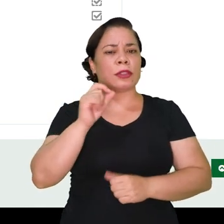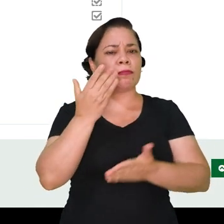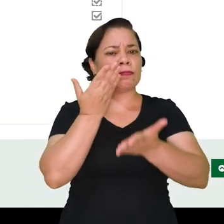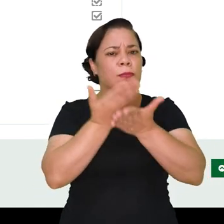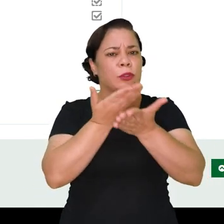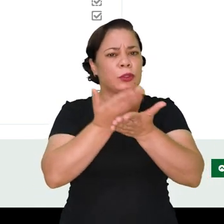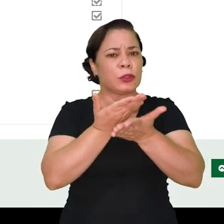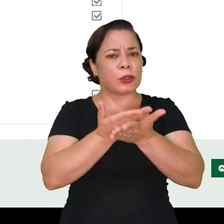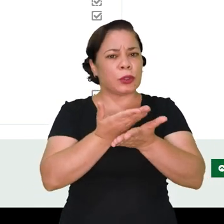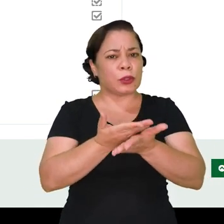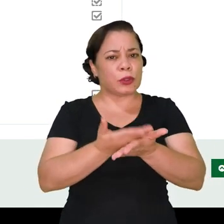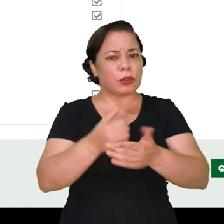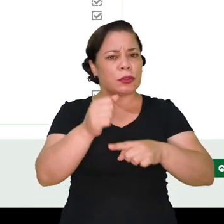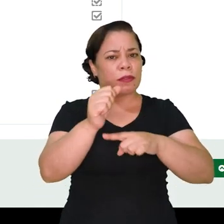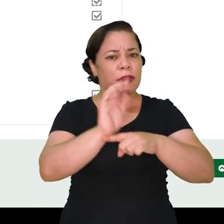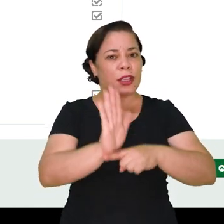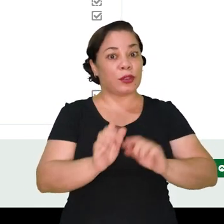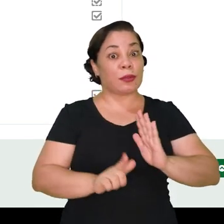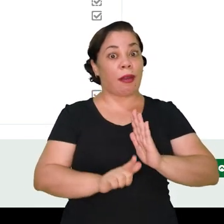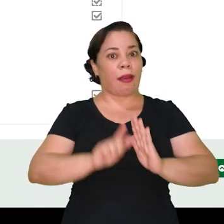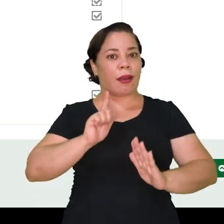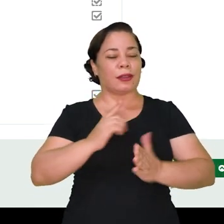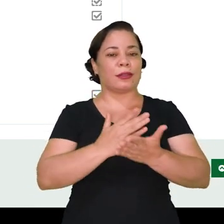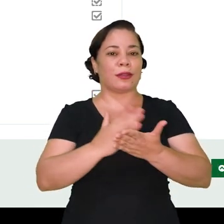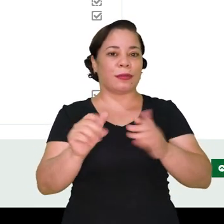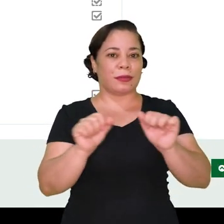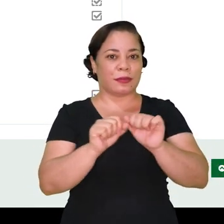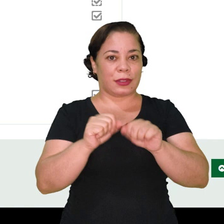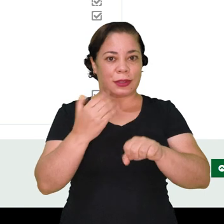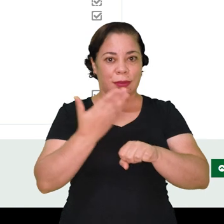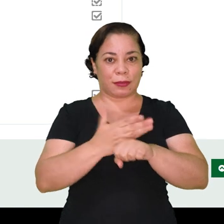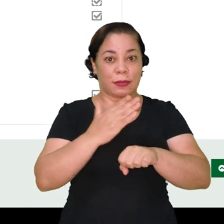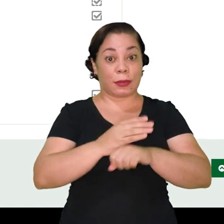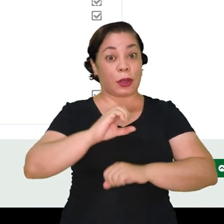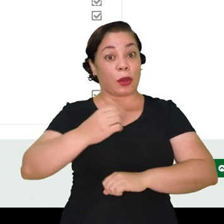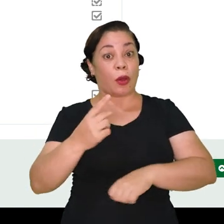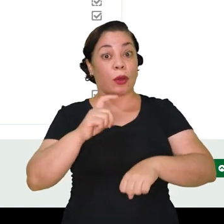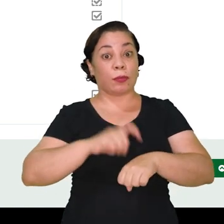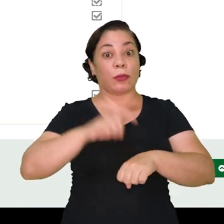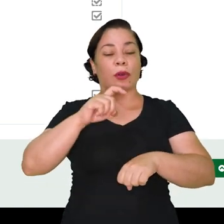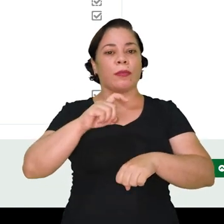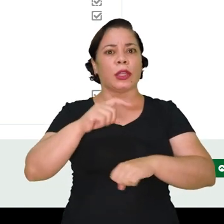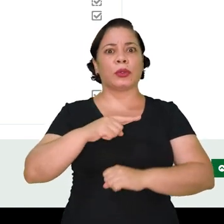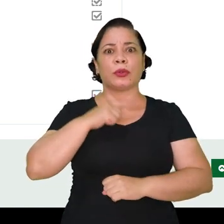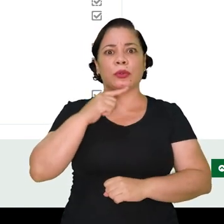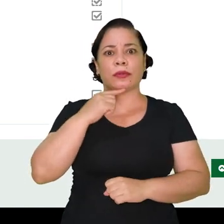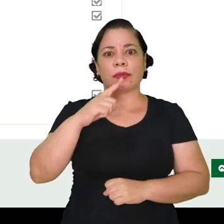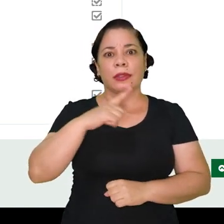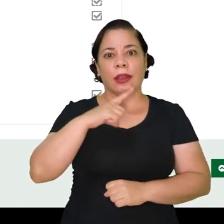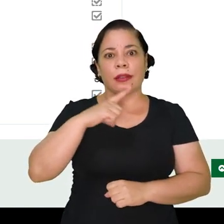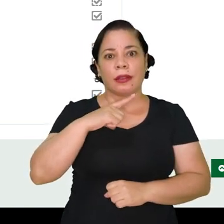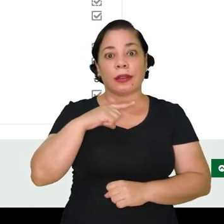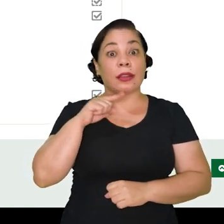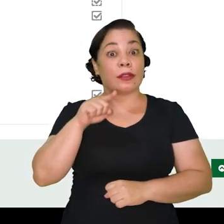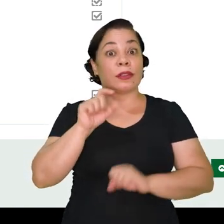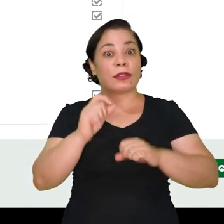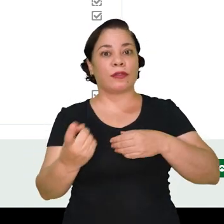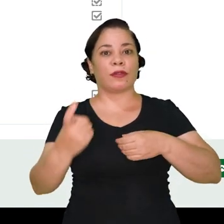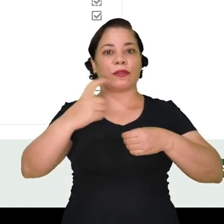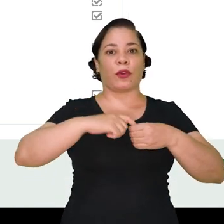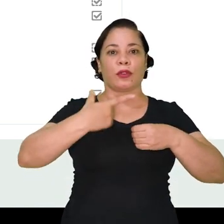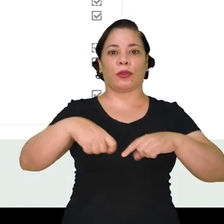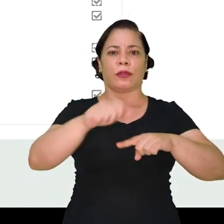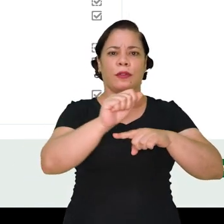que você estude esses tutoriais antes de realizar essa prática. ou no momento que surgir uma dúvida, você